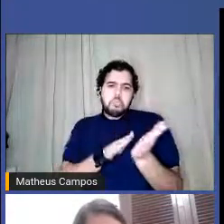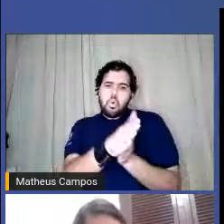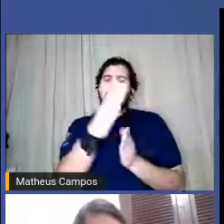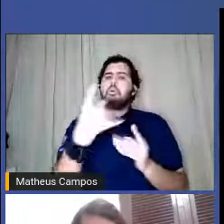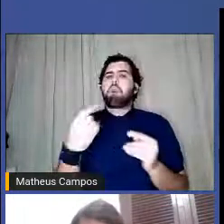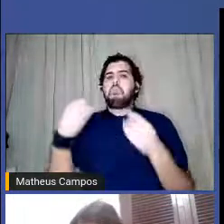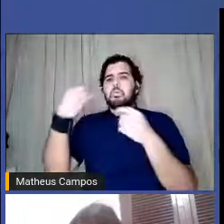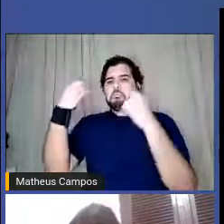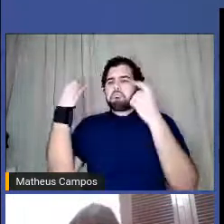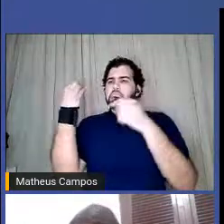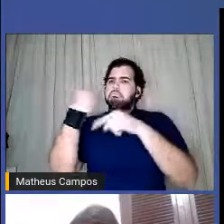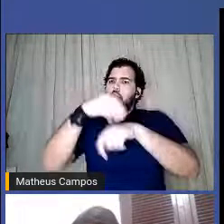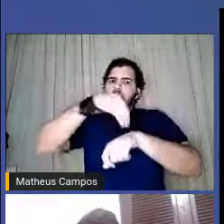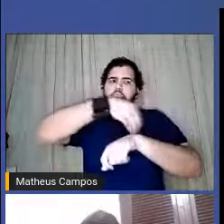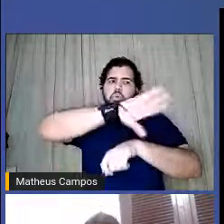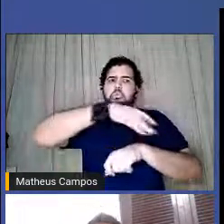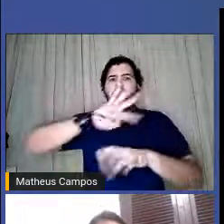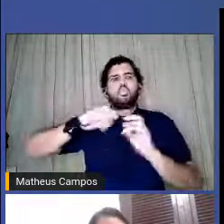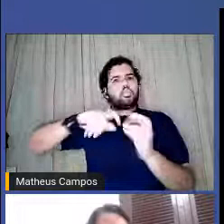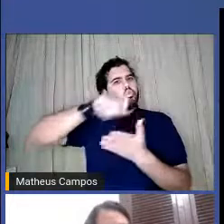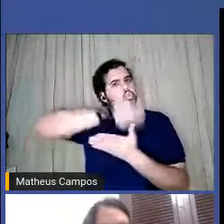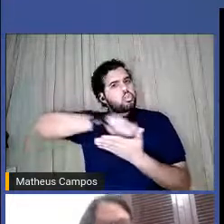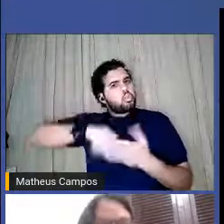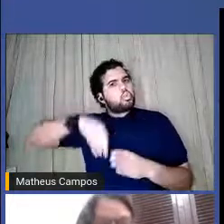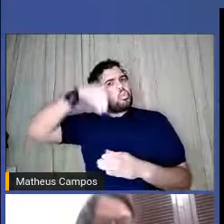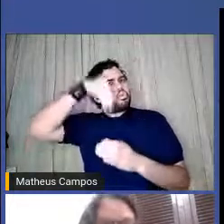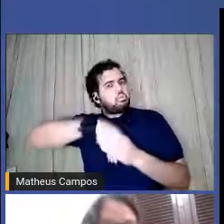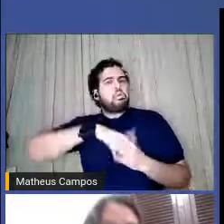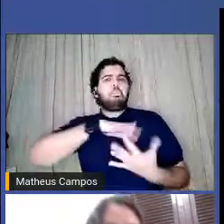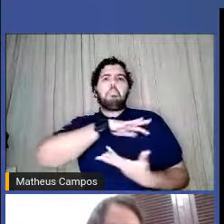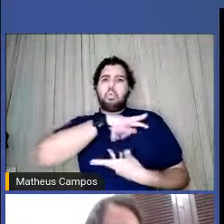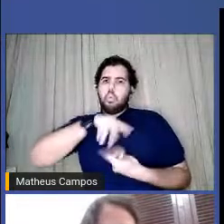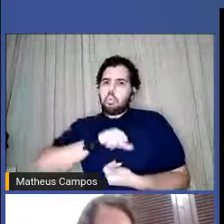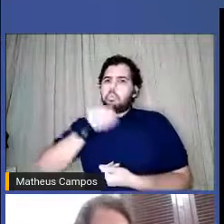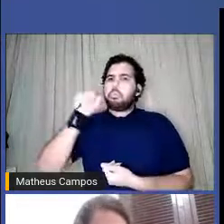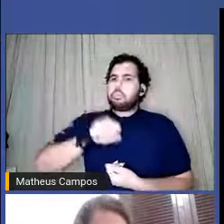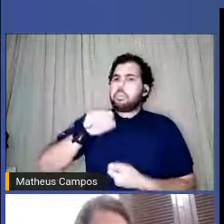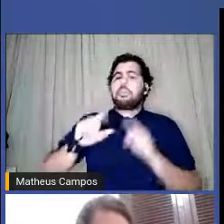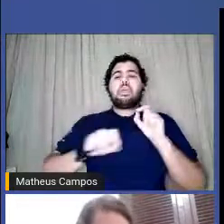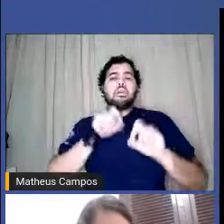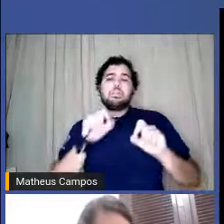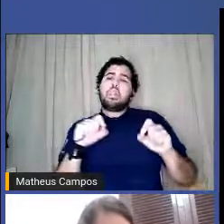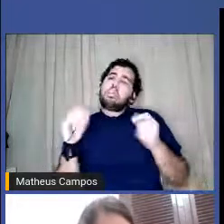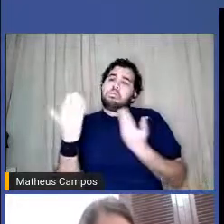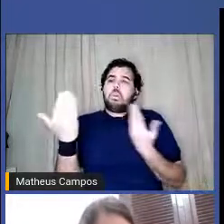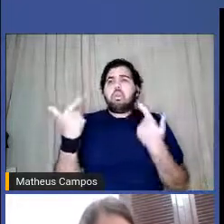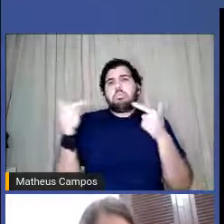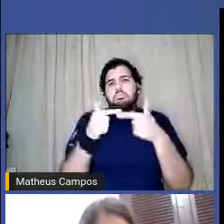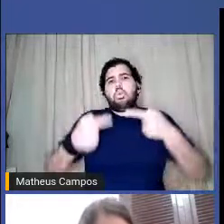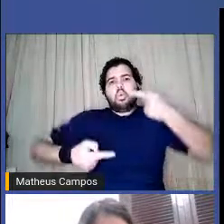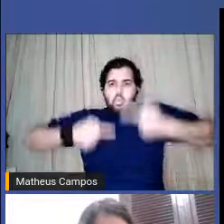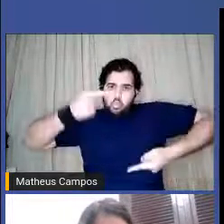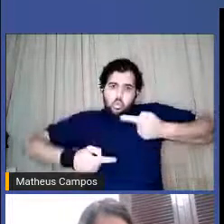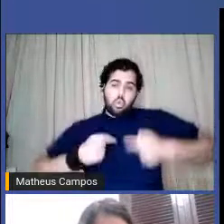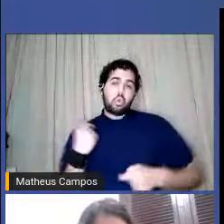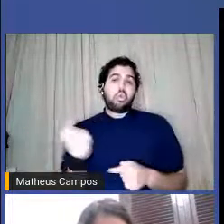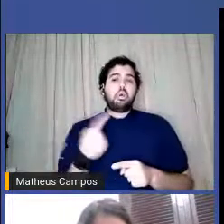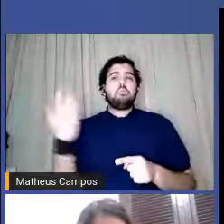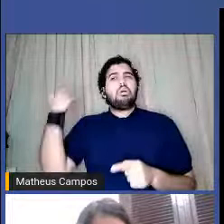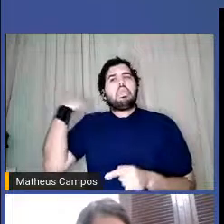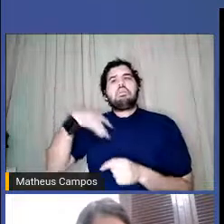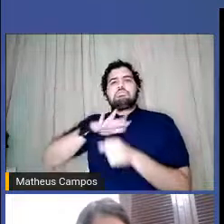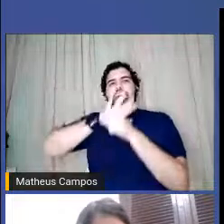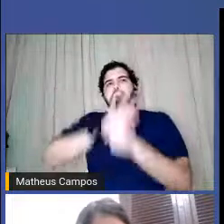nossas escritas no mundo é é uma questão política assim porque fomos caladas por muito tempo